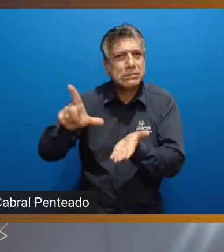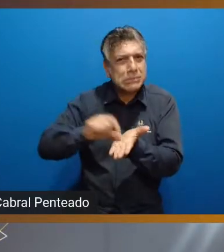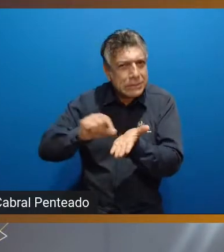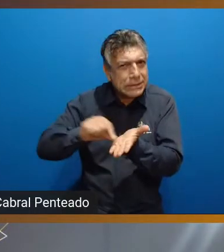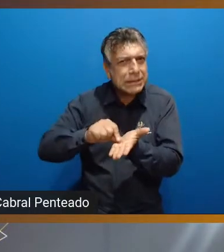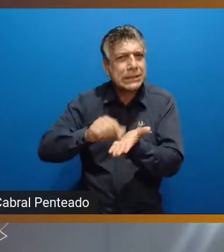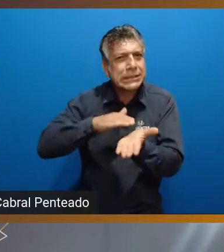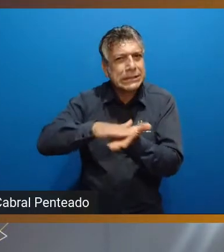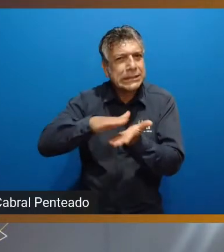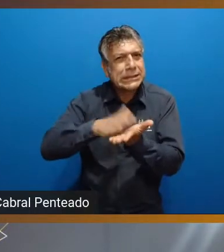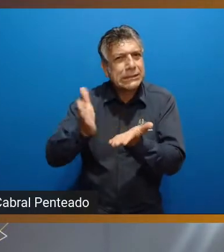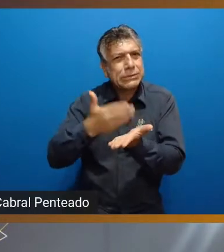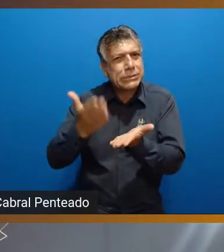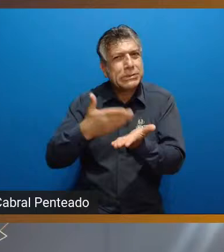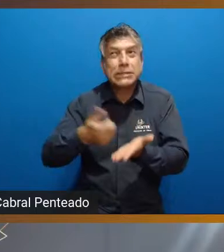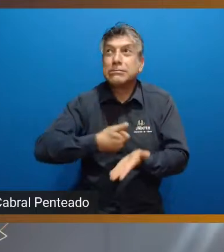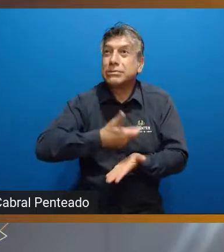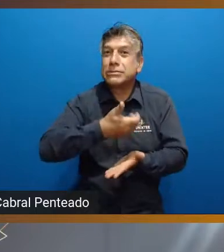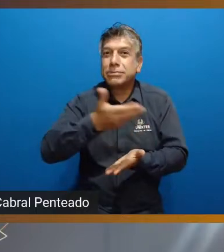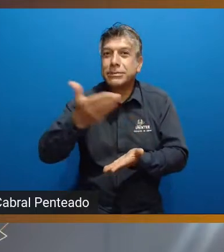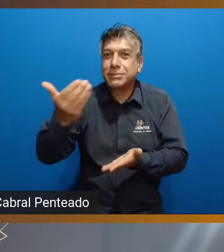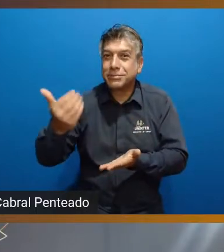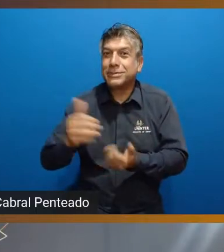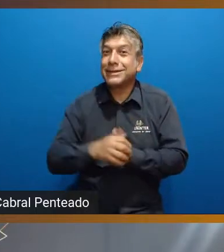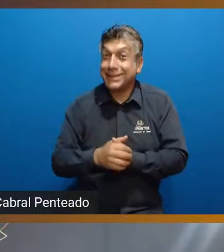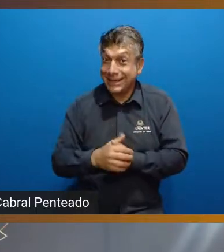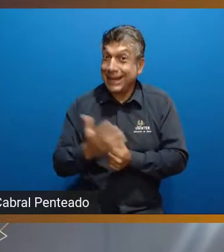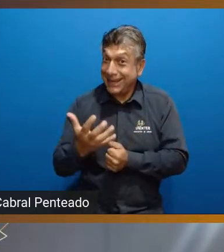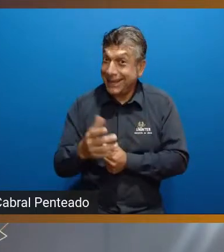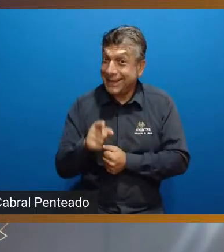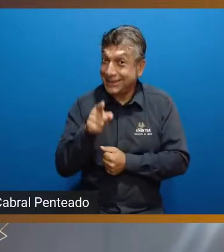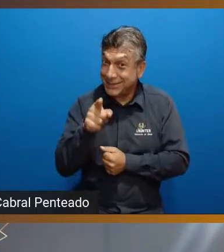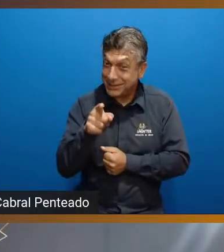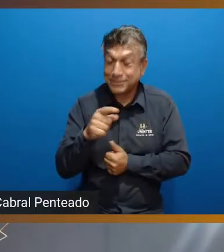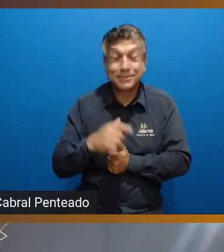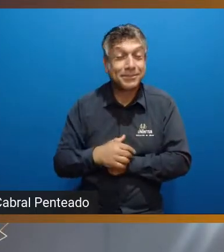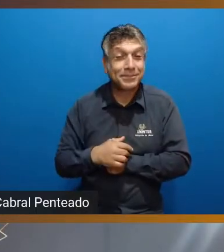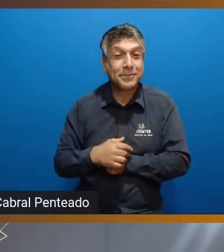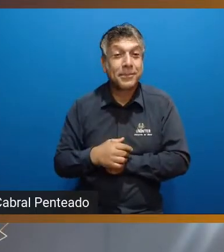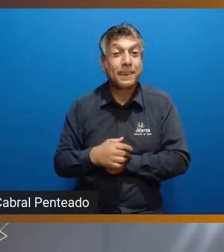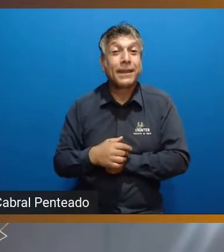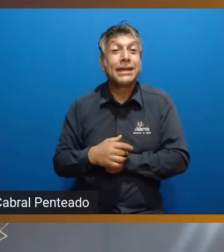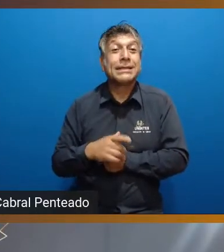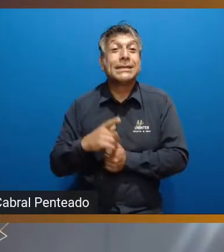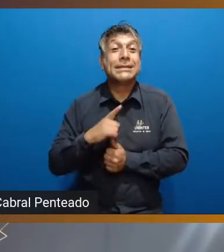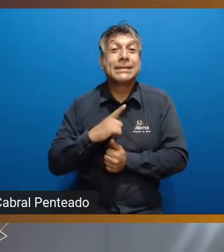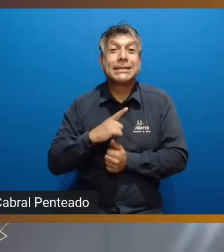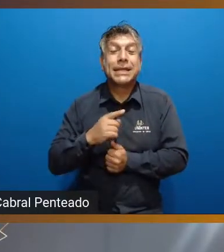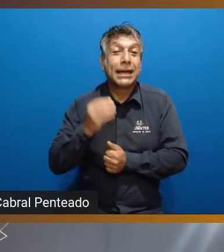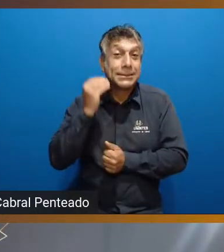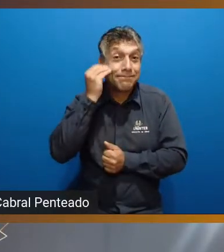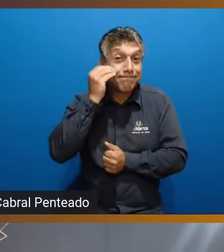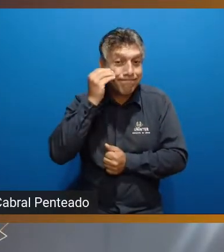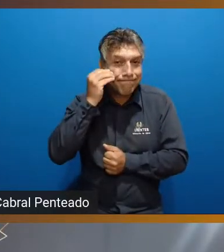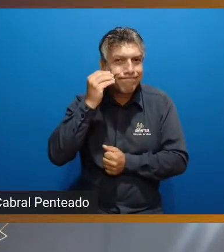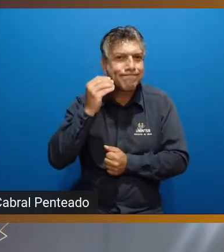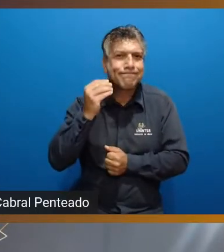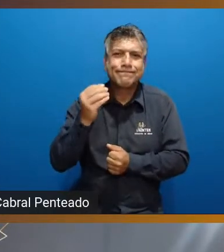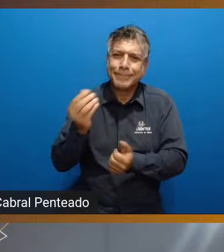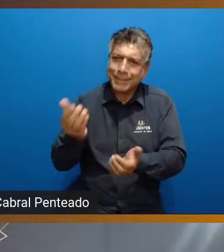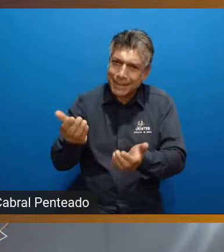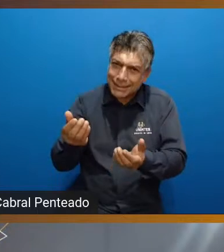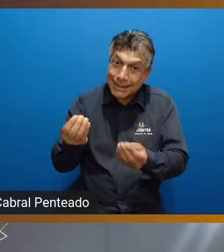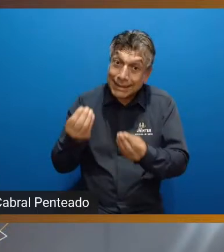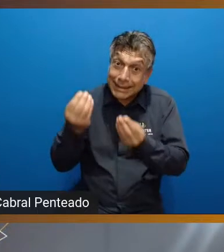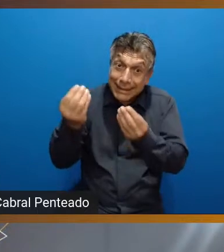e aí, o que a gente quer fazer com tudo isso? Nós queremos criar boas práticas, trazer para os